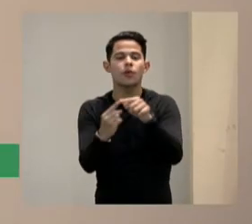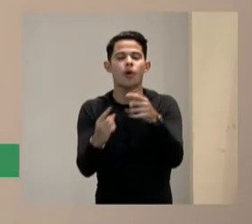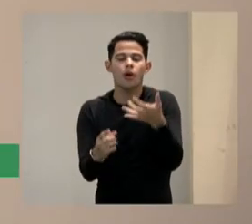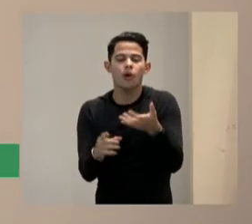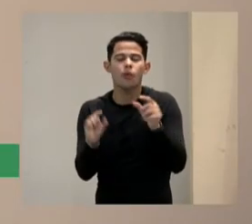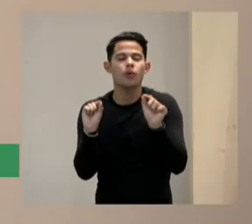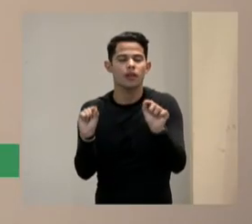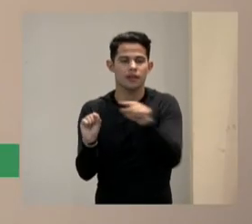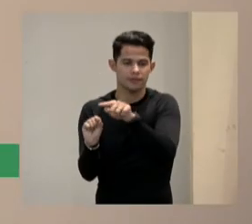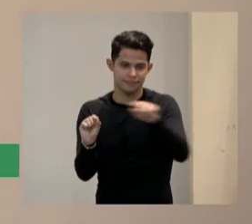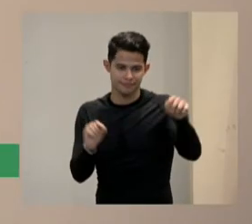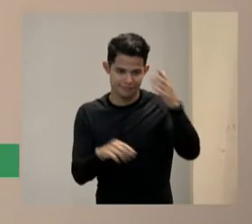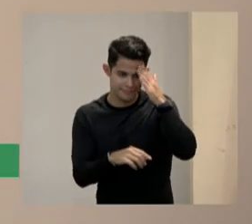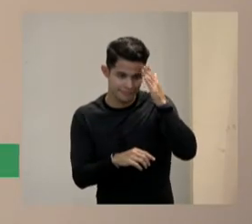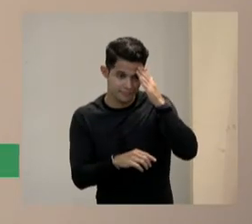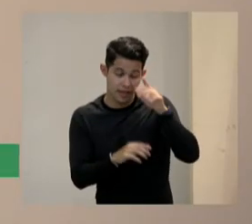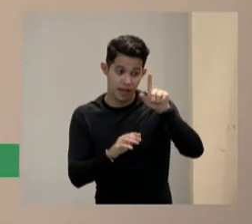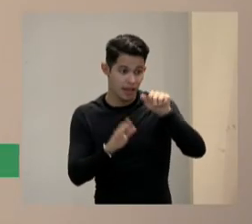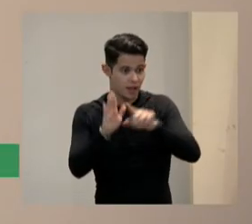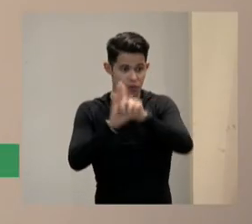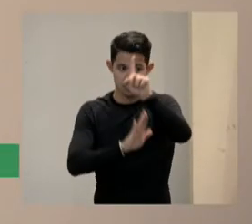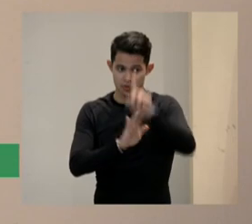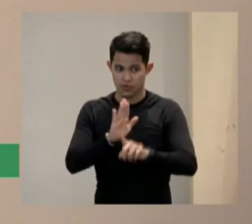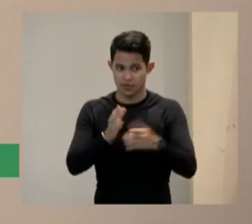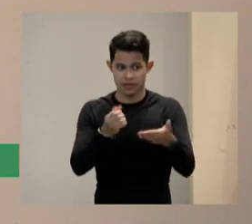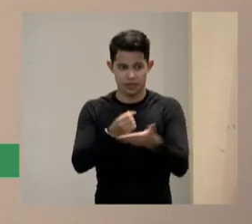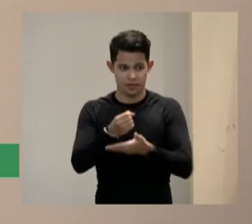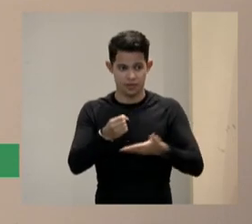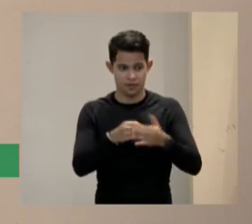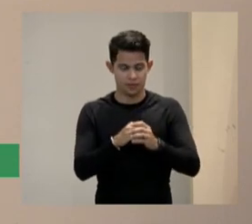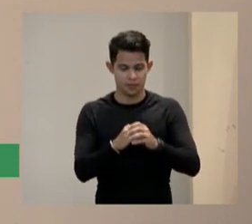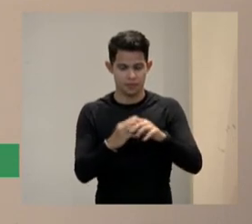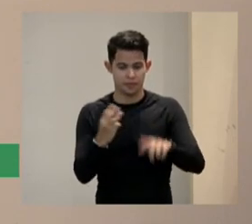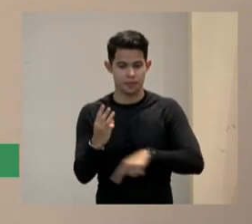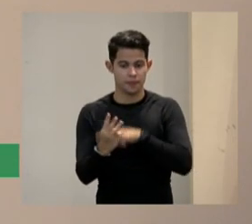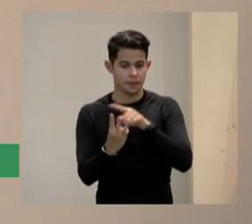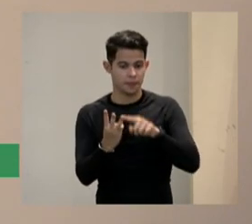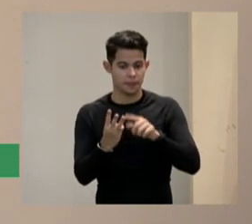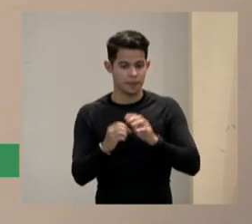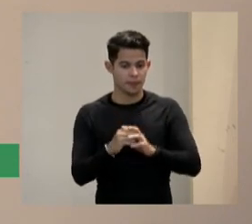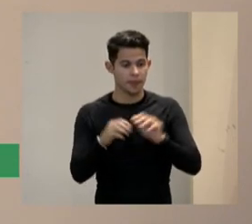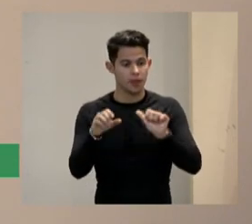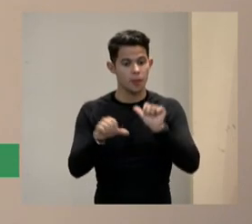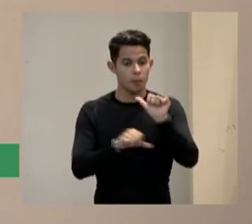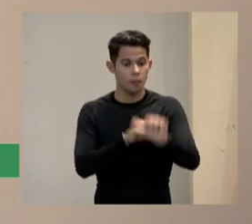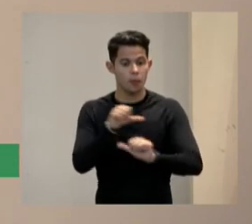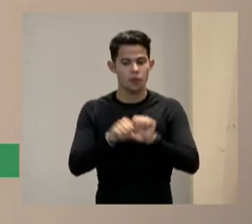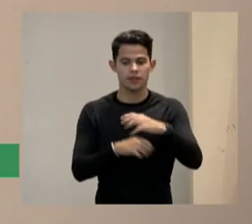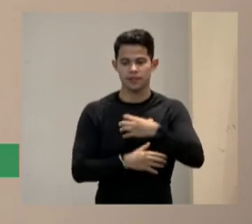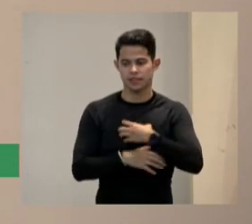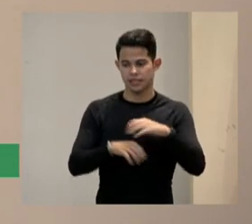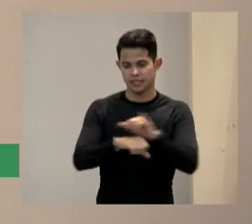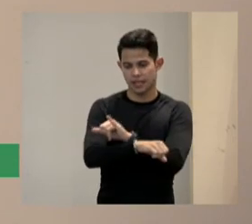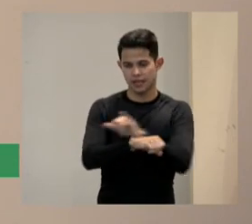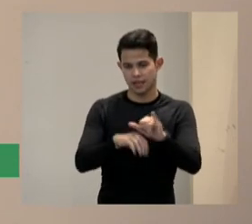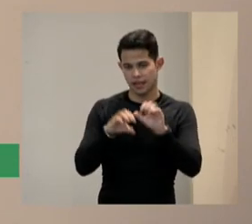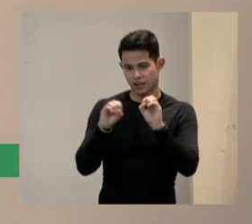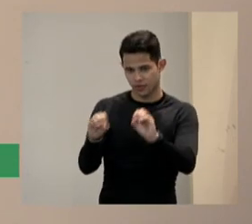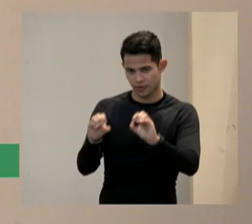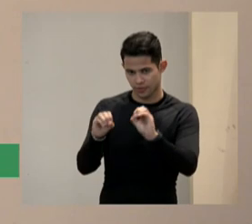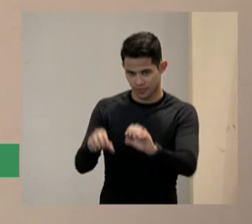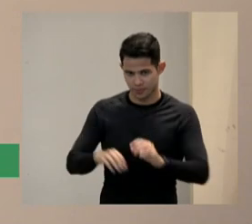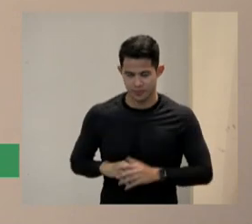e isso é um elemento fundamental e o terceiro mudança nas formas de ensinar nós temos